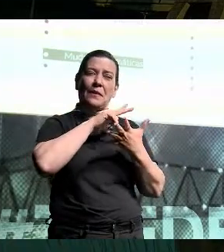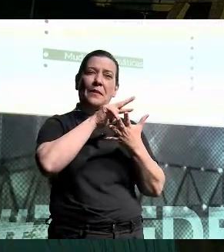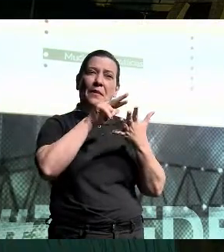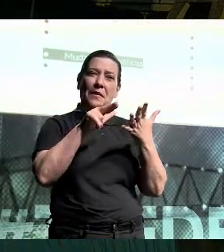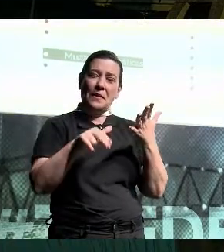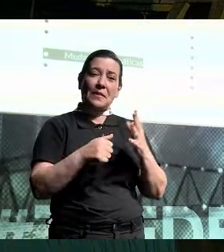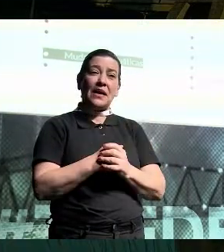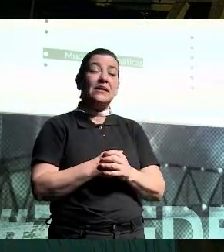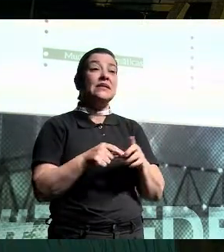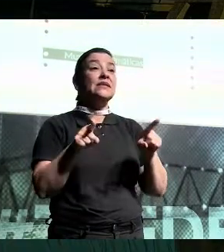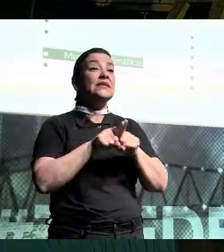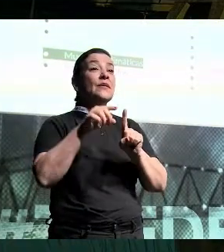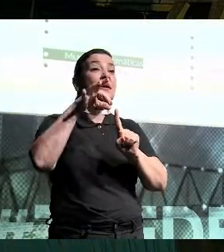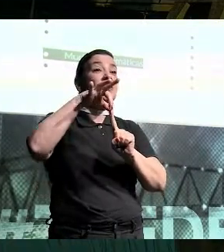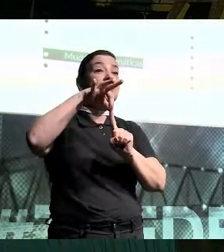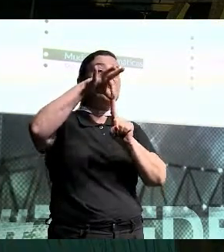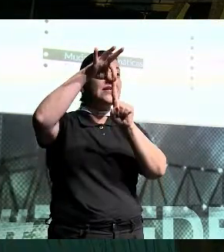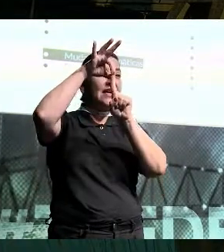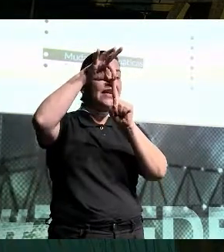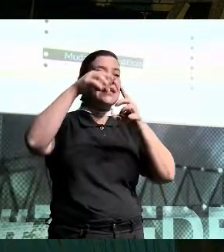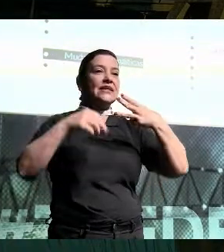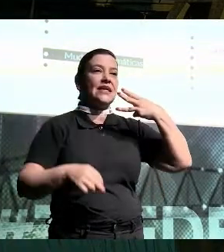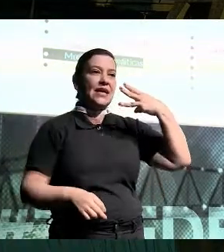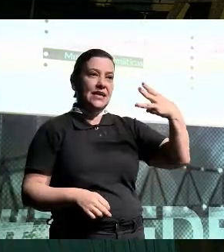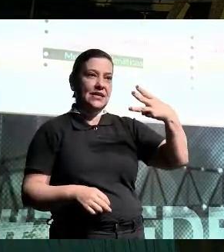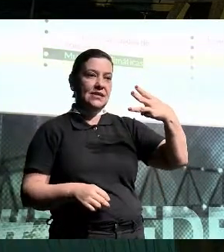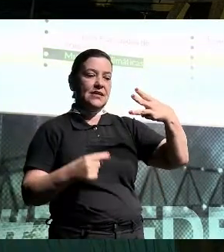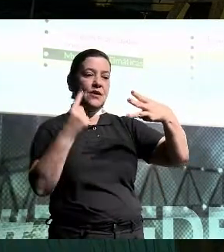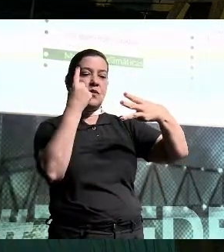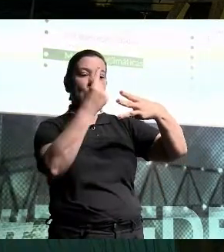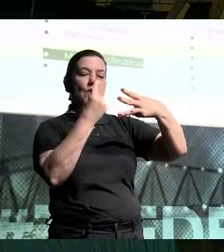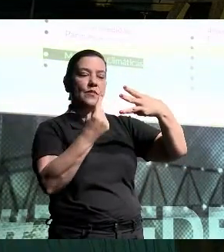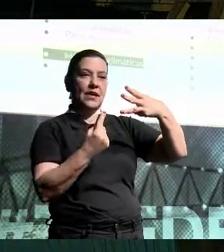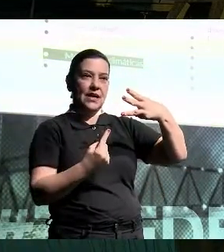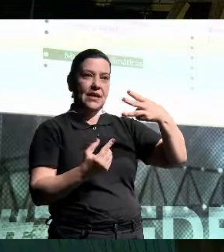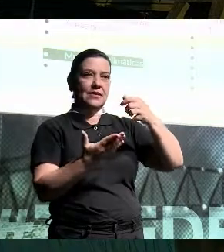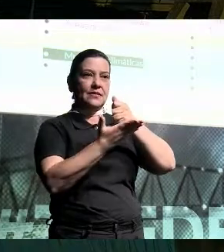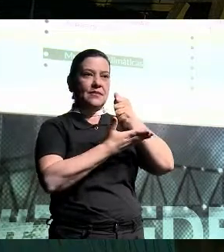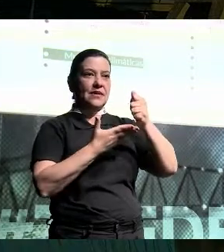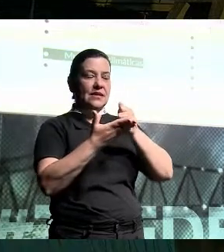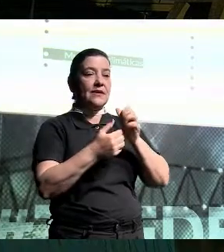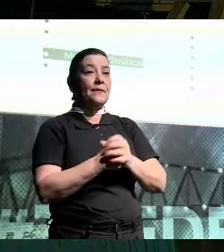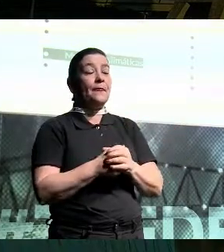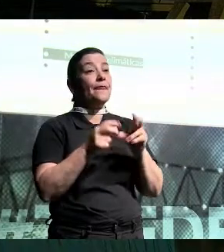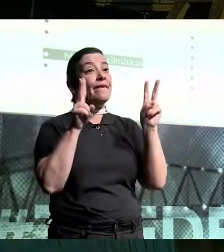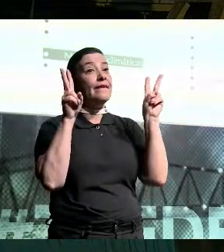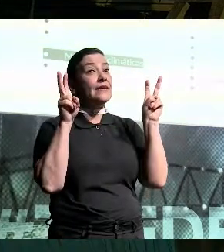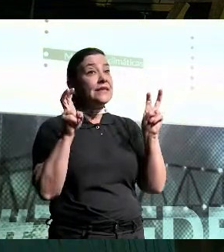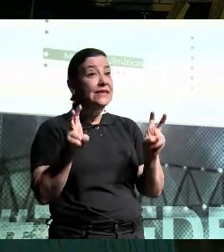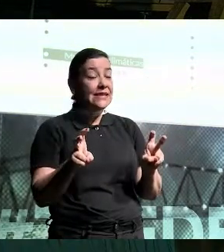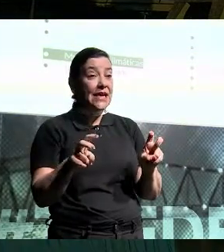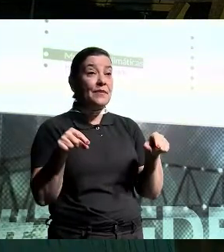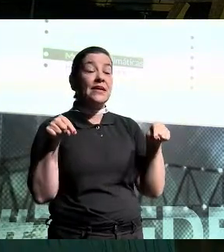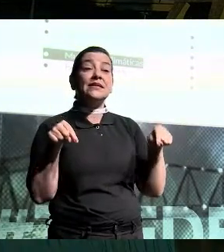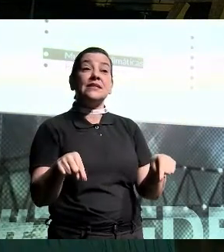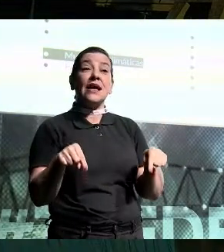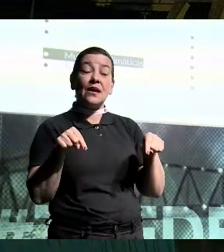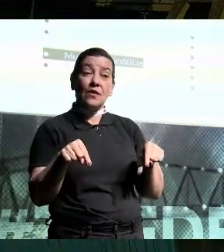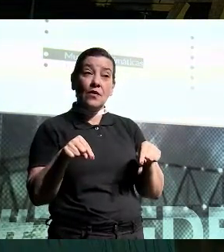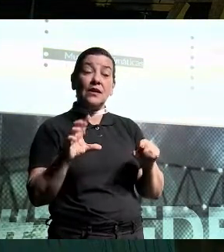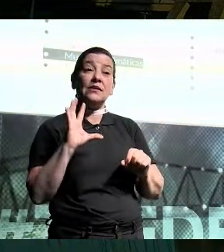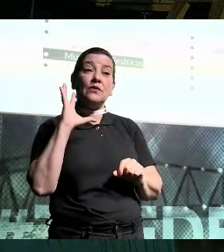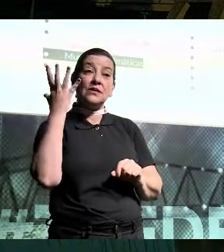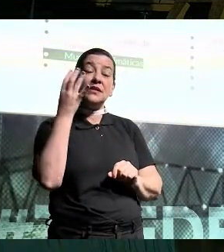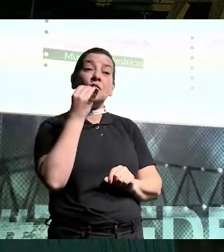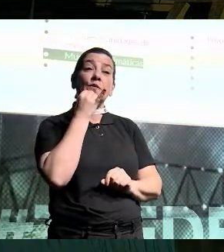dentro. Eu até destaquei um três aqui, um para cada um dos pilares. Assuntos que estão mais em alta neste momento hoje.